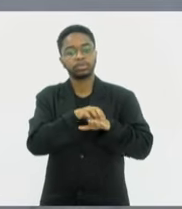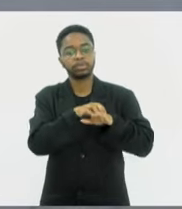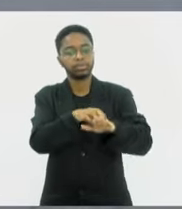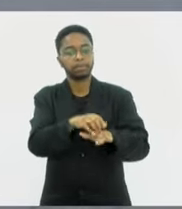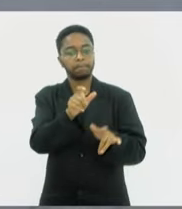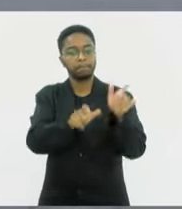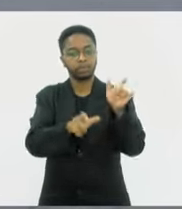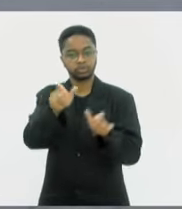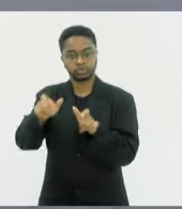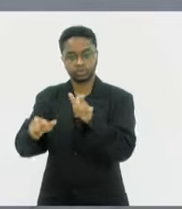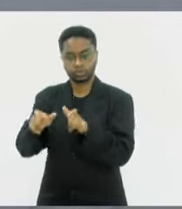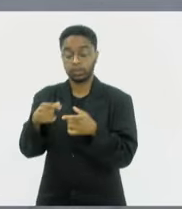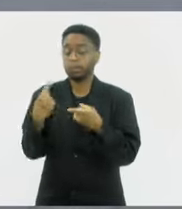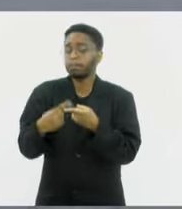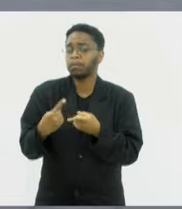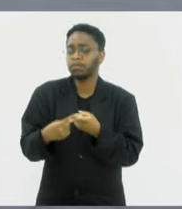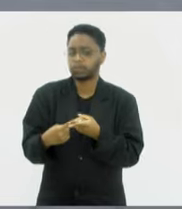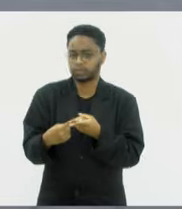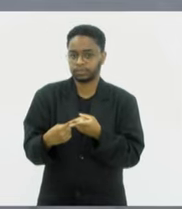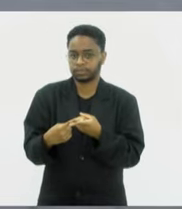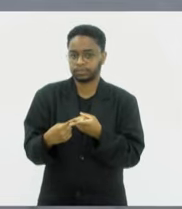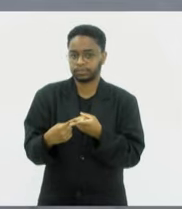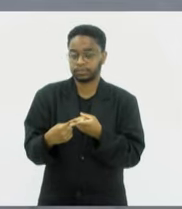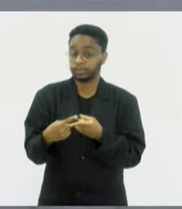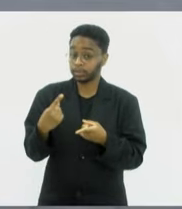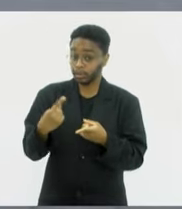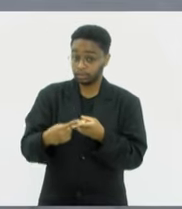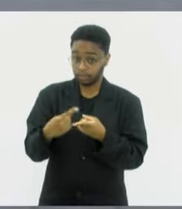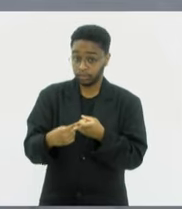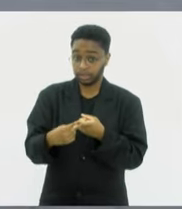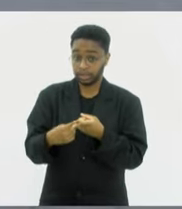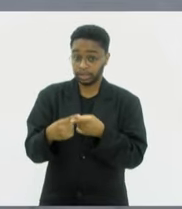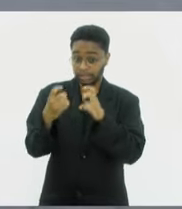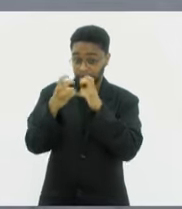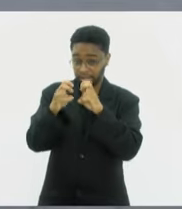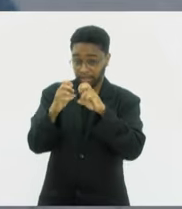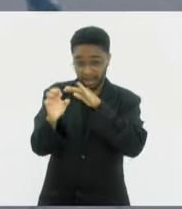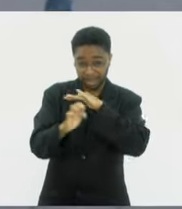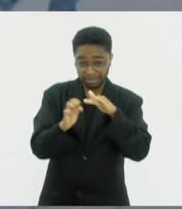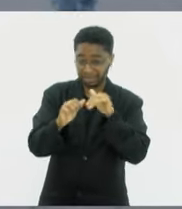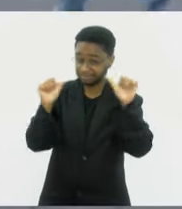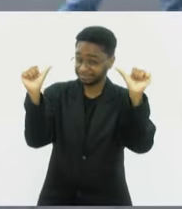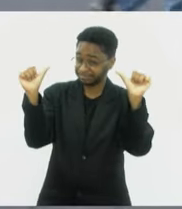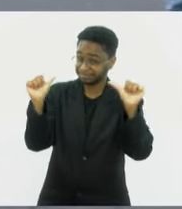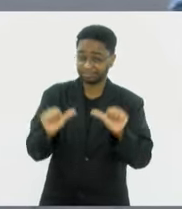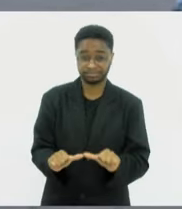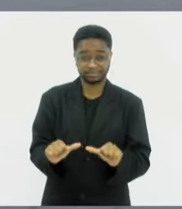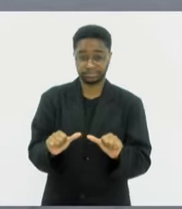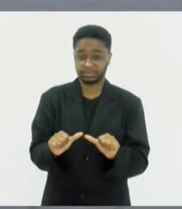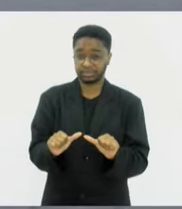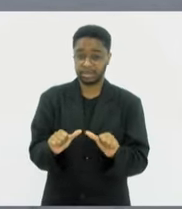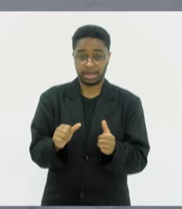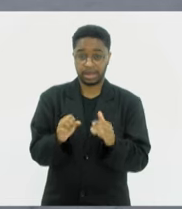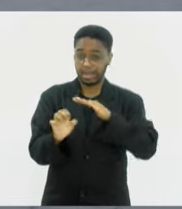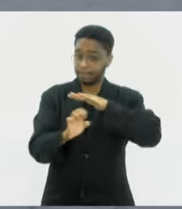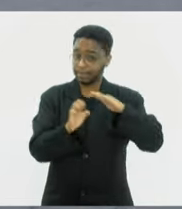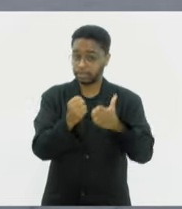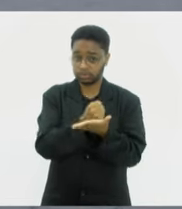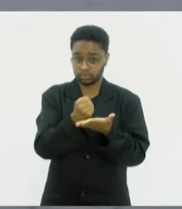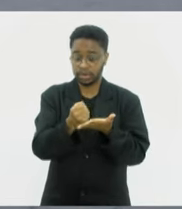passageiros. Por quê? Porque a supervia vai muito mal, a concessionária quer entregar